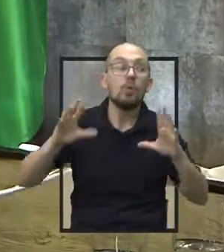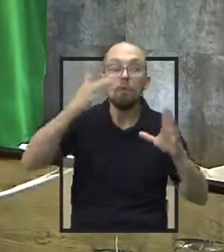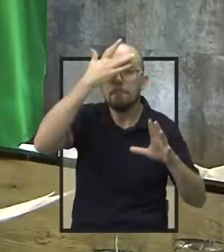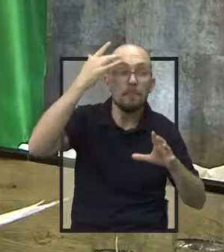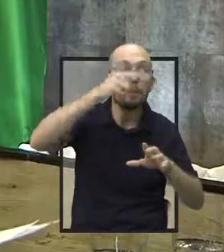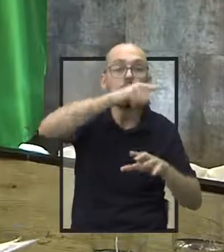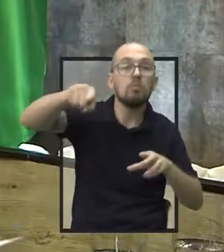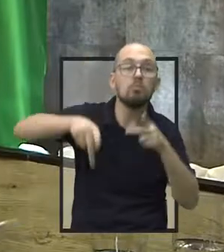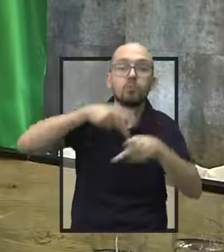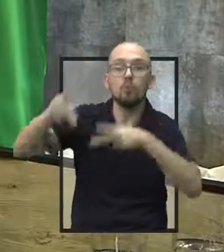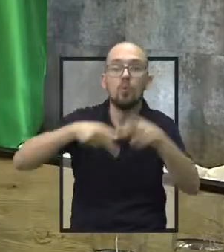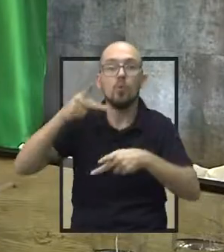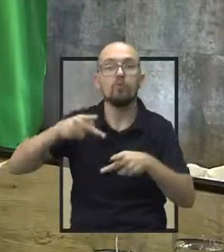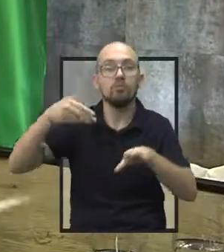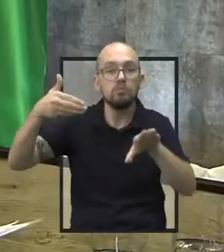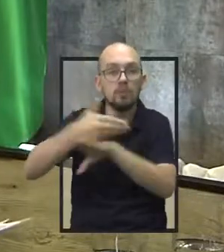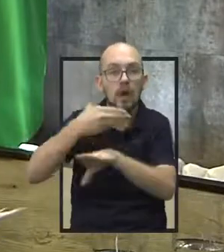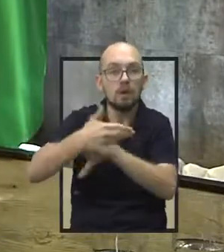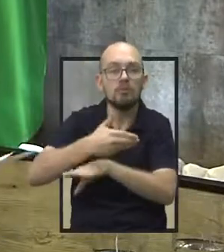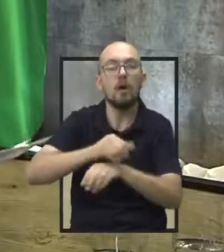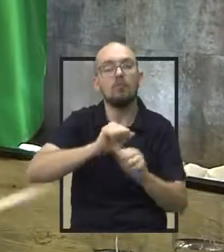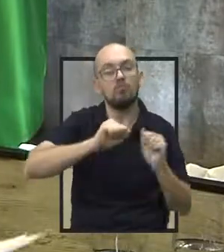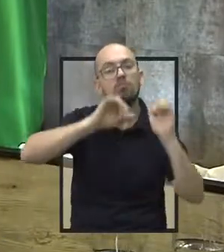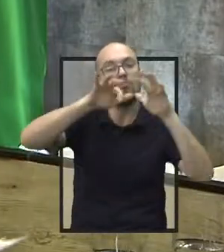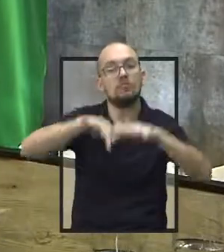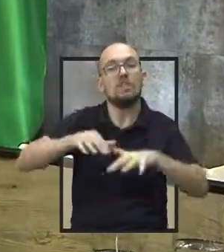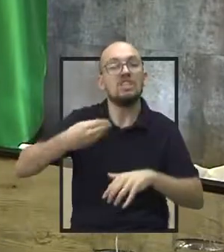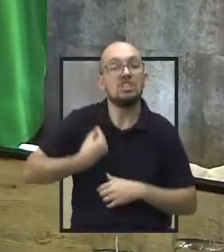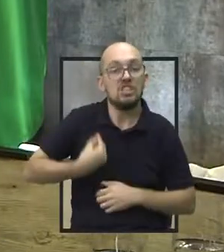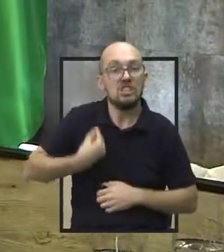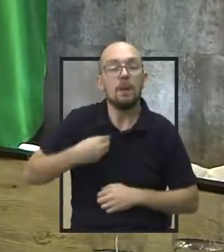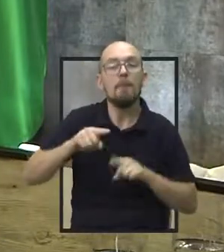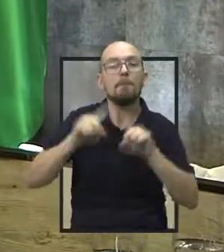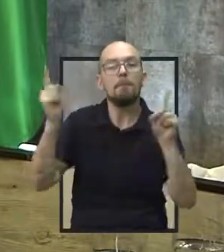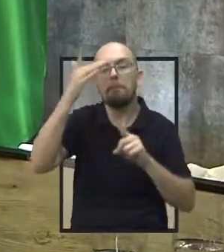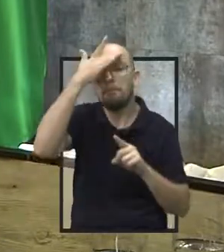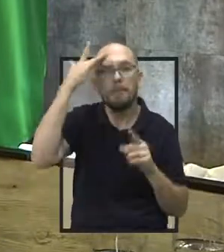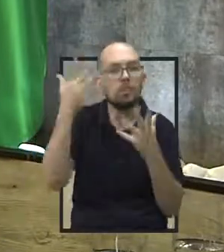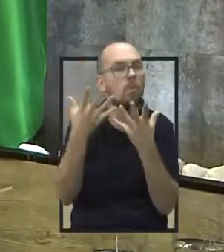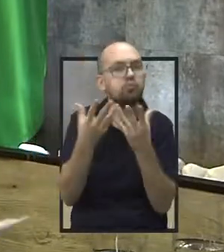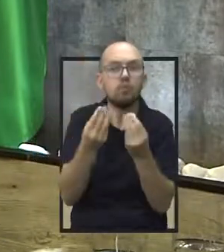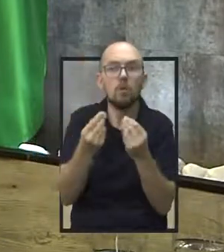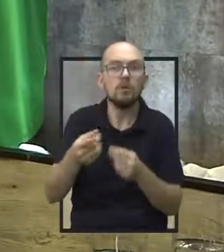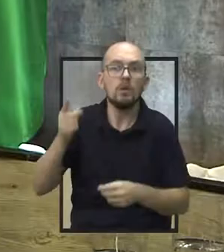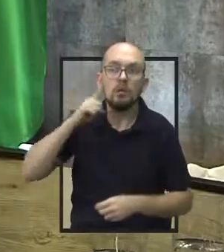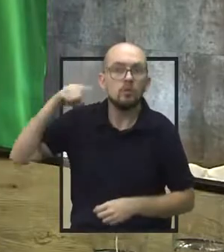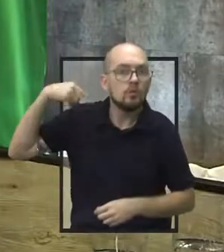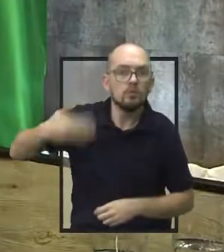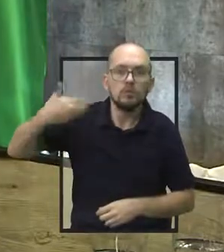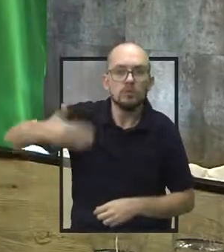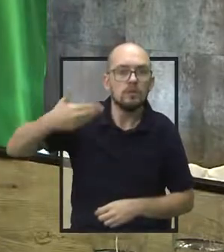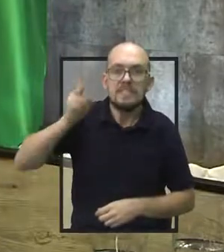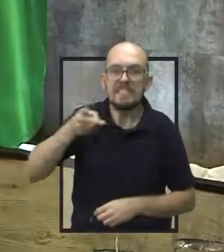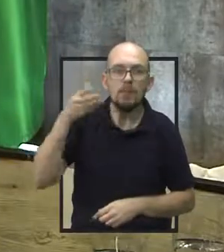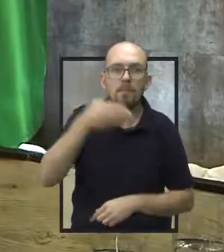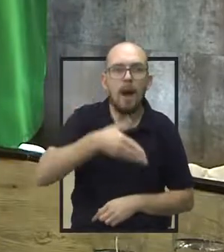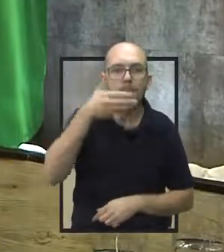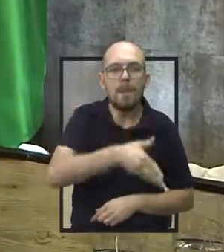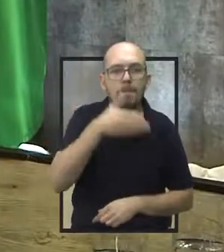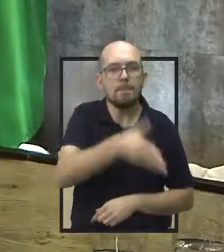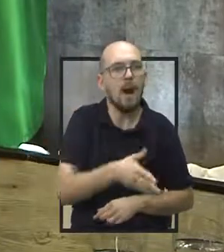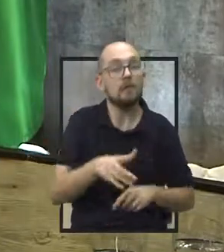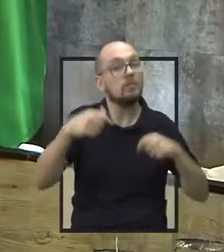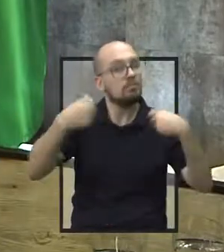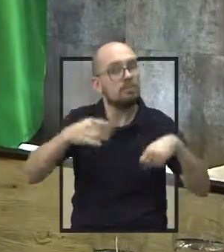as audiências públicas, todas as audiências têm gente, mas tem bastante gente que está vindo quase que todas. Então é oportuno,